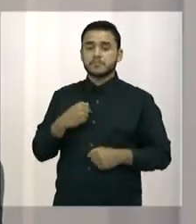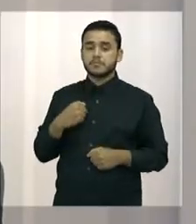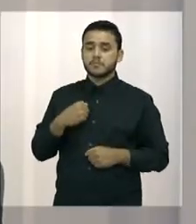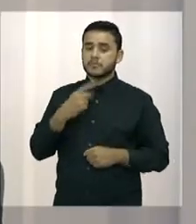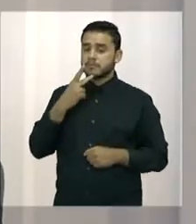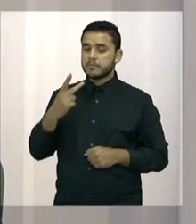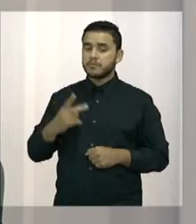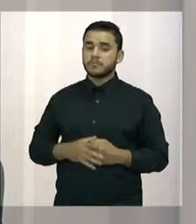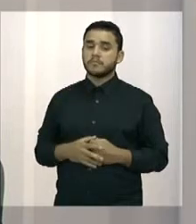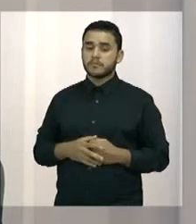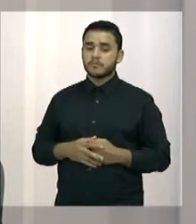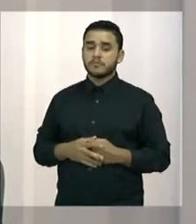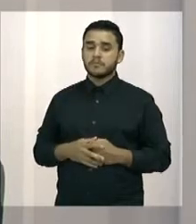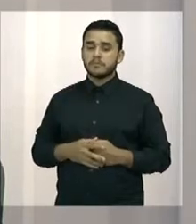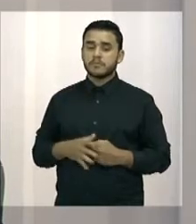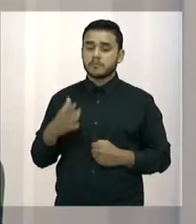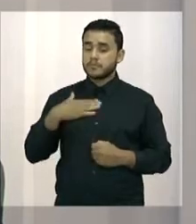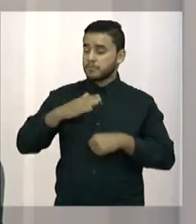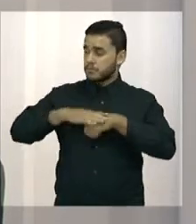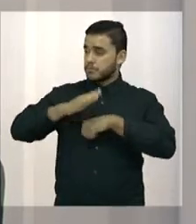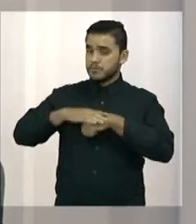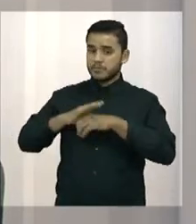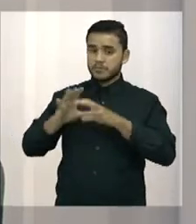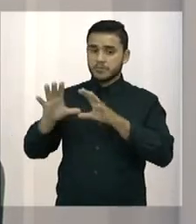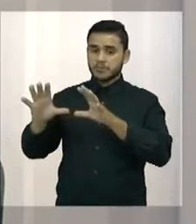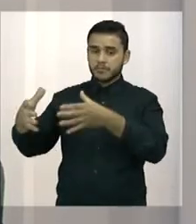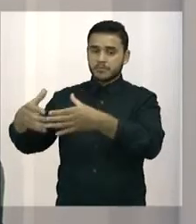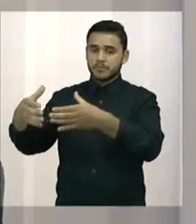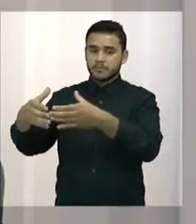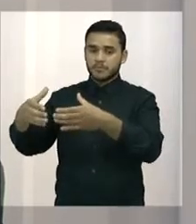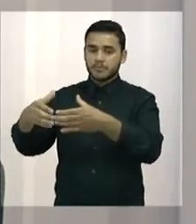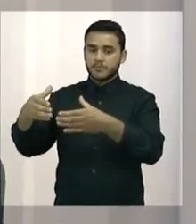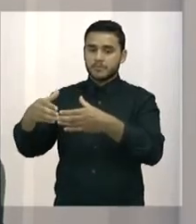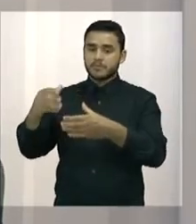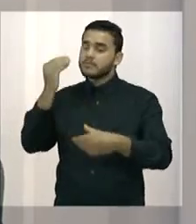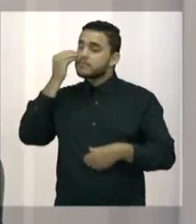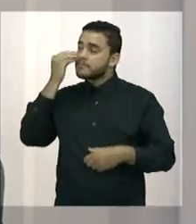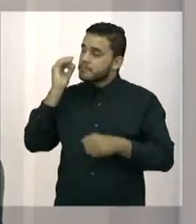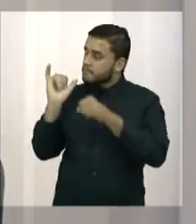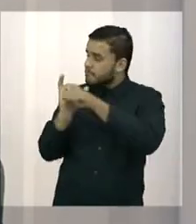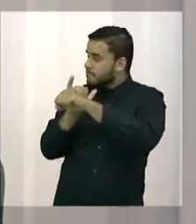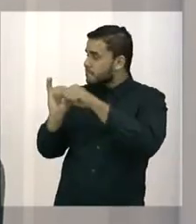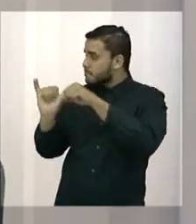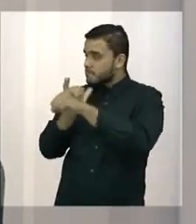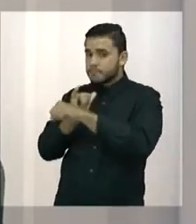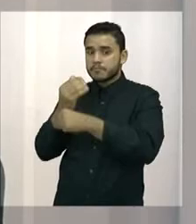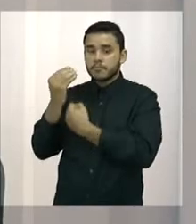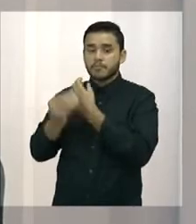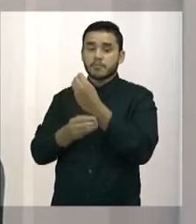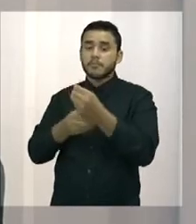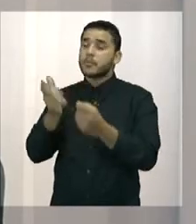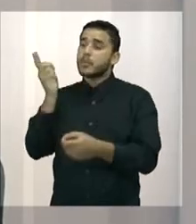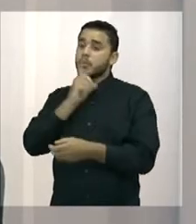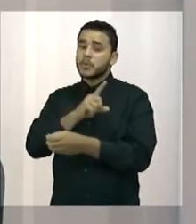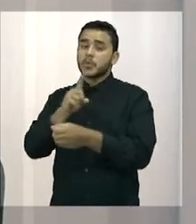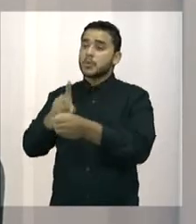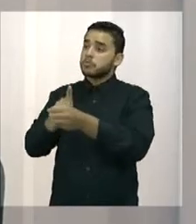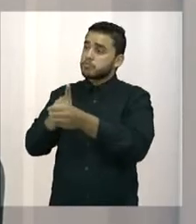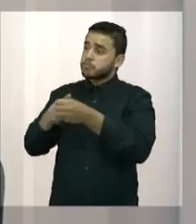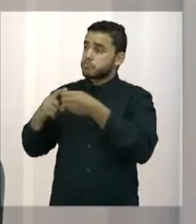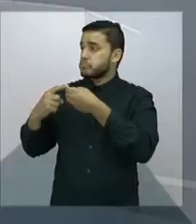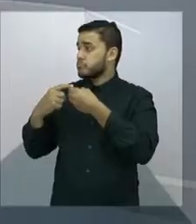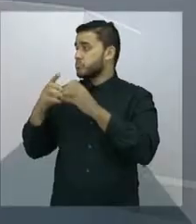frase do Luiz Gonzaga. Se arrastando que nem cobra pelo chão, tá entendendo? Até conseguir o objetivo.